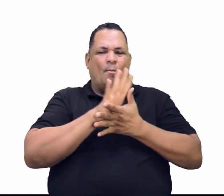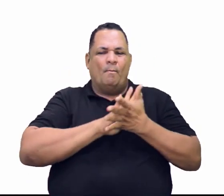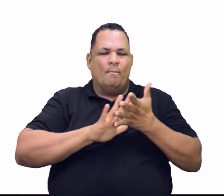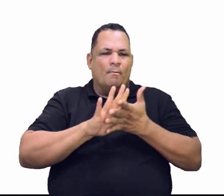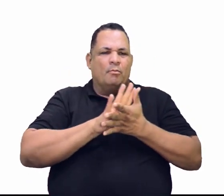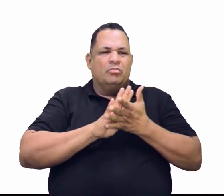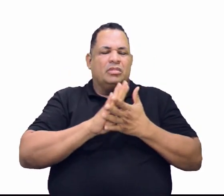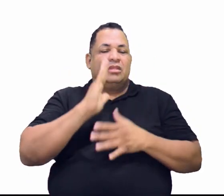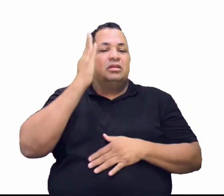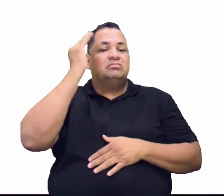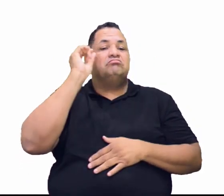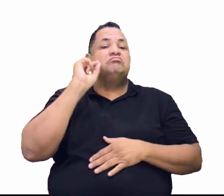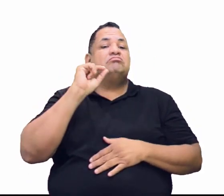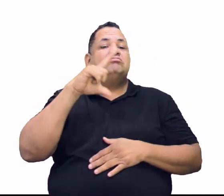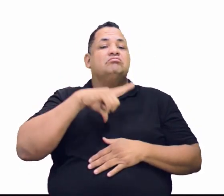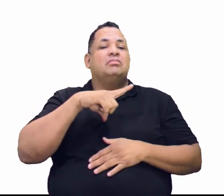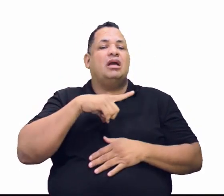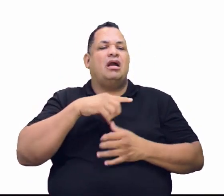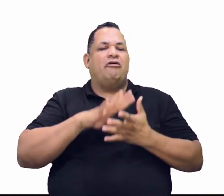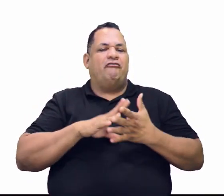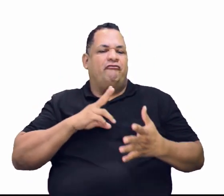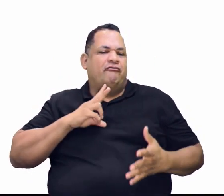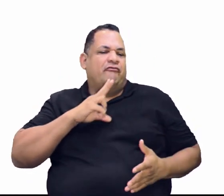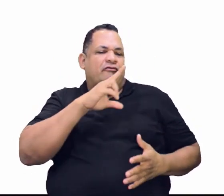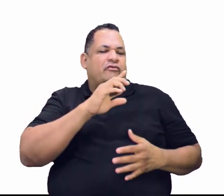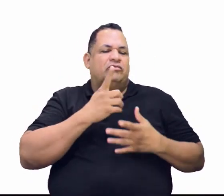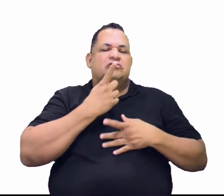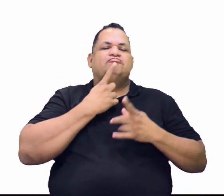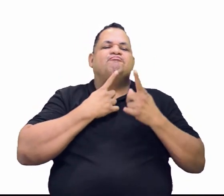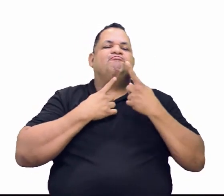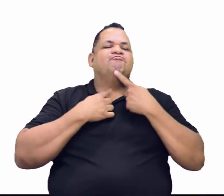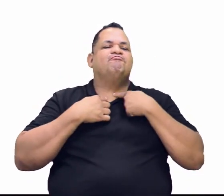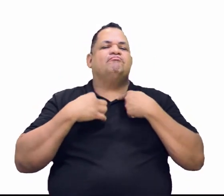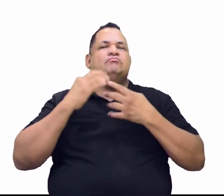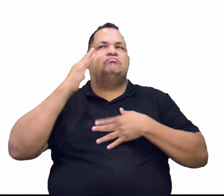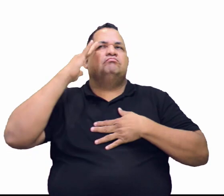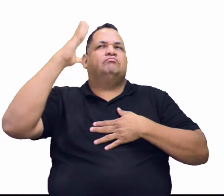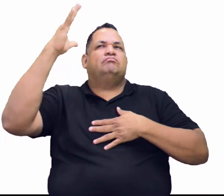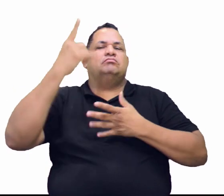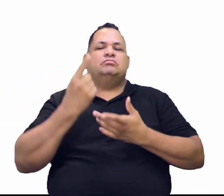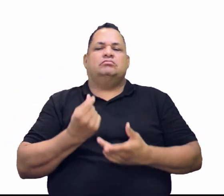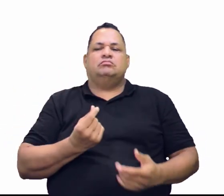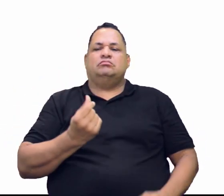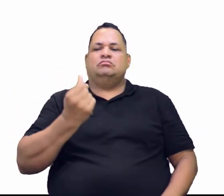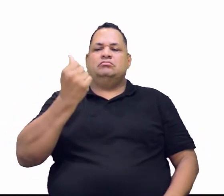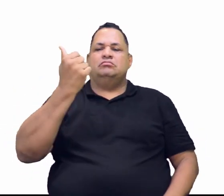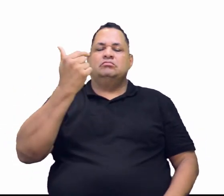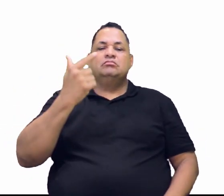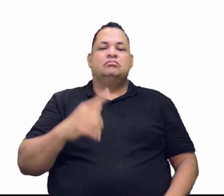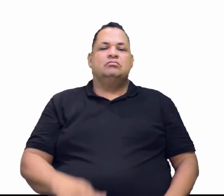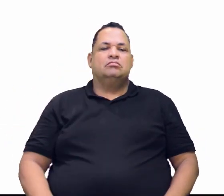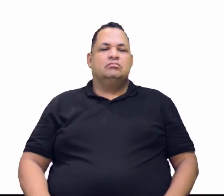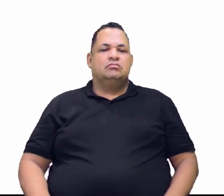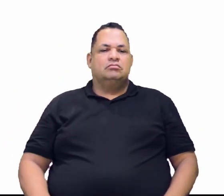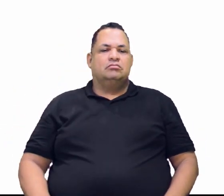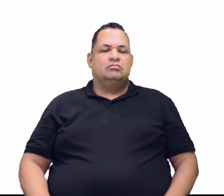tem aí, sabe o quê? Força de vontade e o sonho de ficar rico. Força É o que ele tem.